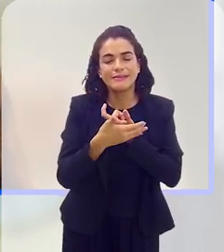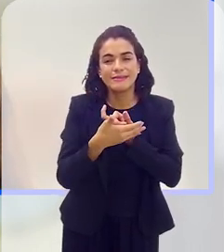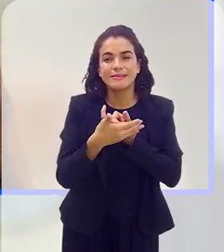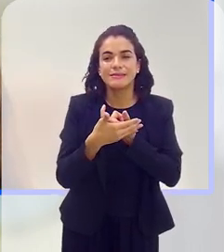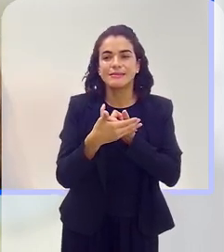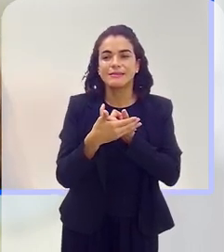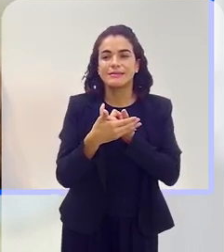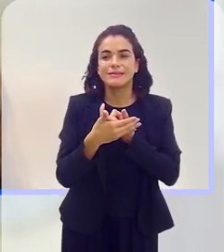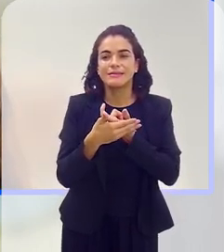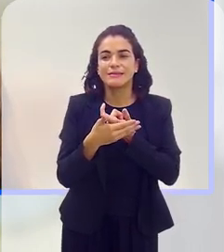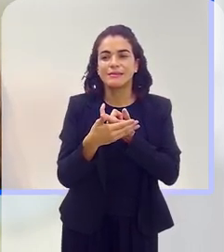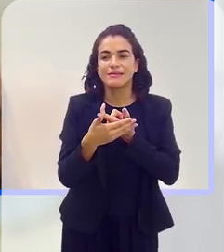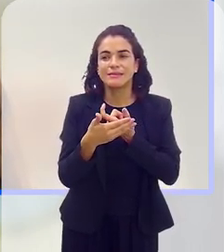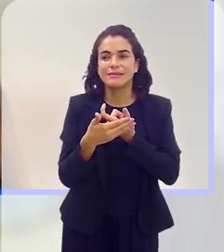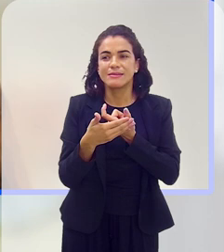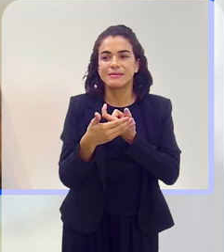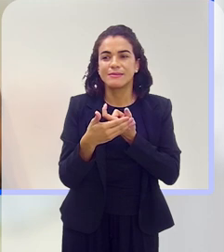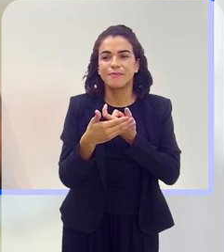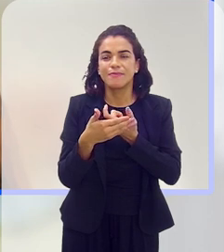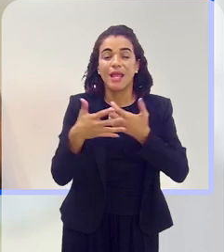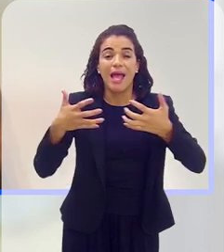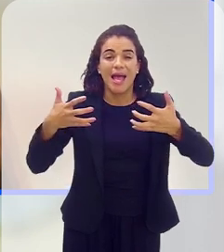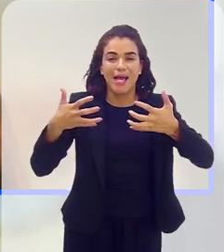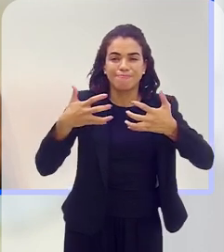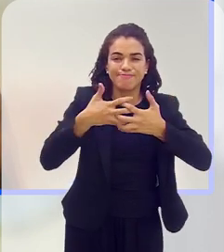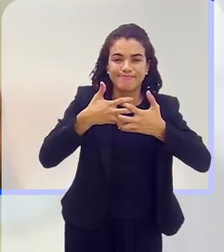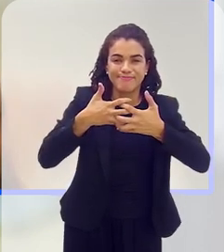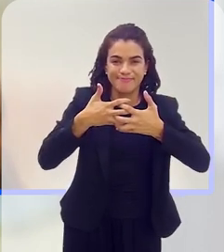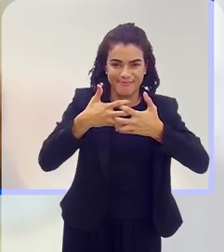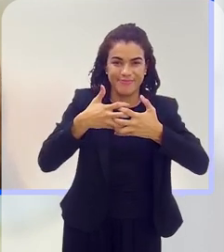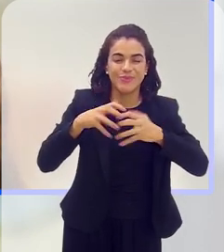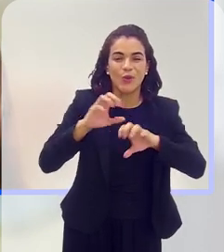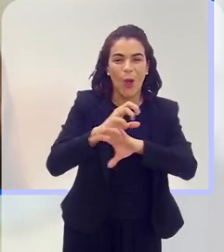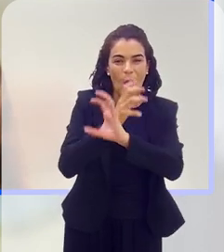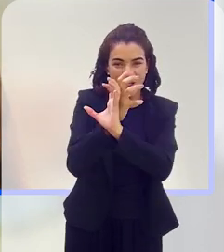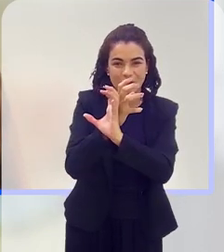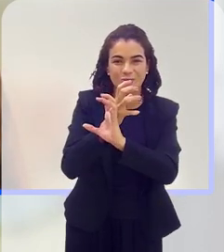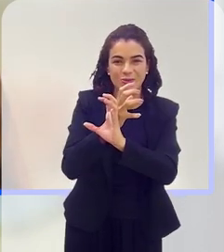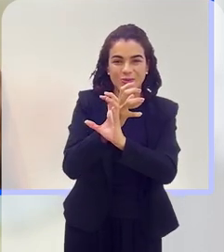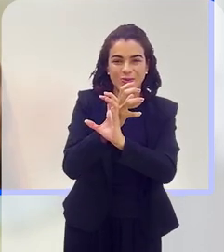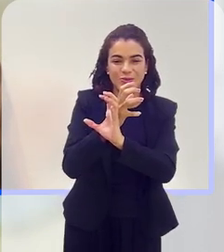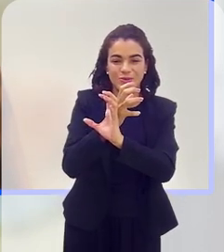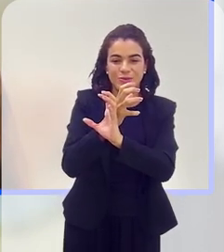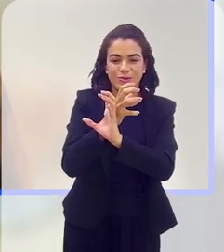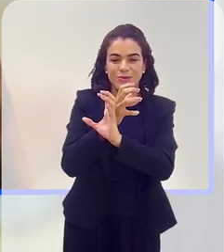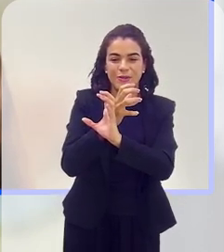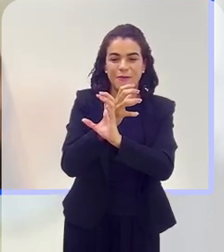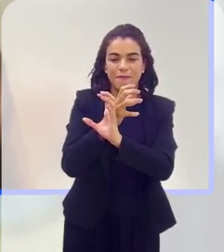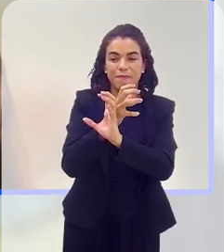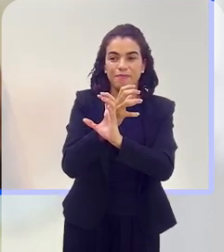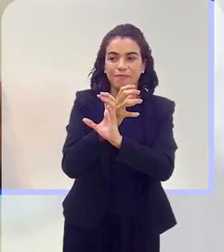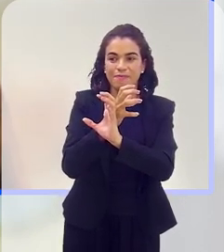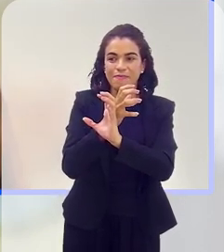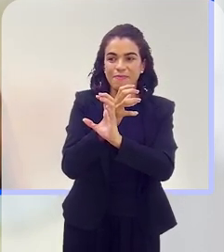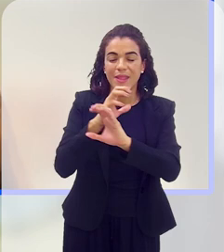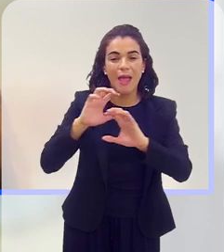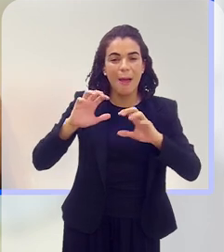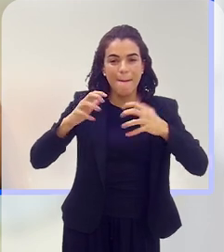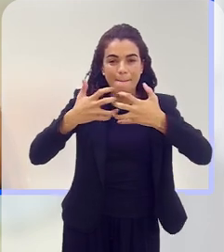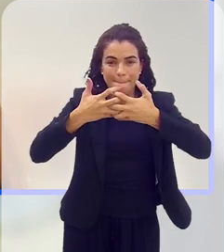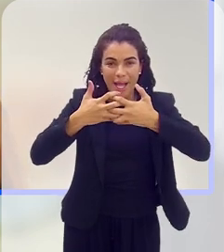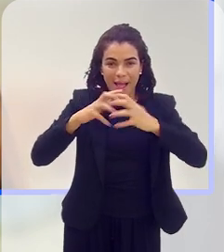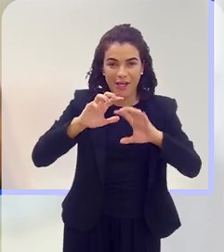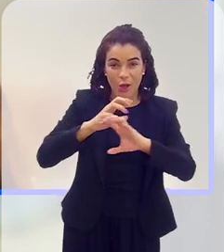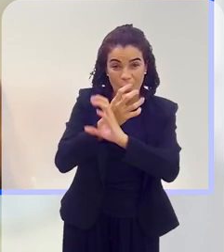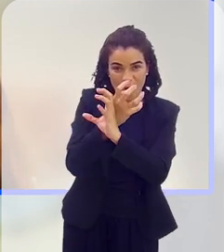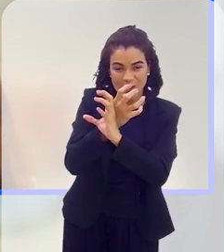Fechar... As epífises de crescimento... As placas... As epífises de crescimento... crescimento... Exato. Me perdi agora, me perdi na palavra, nas